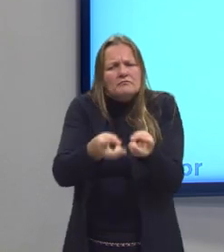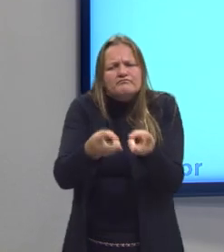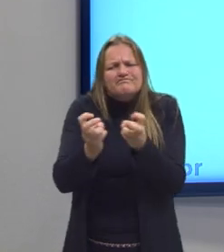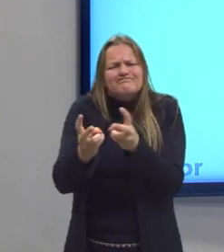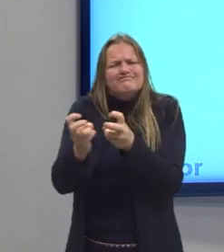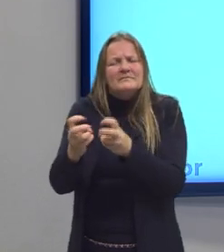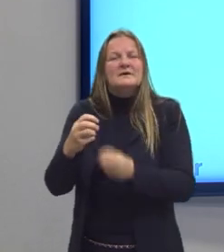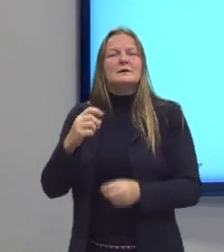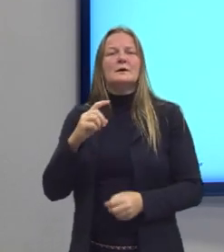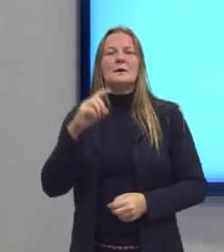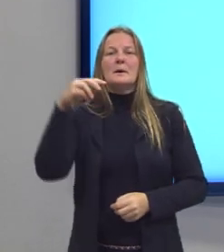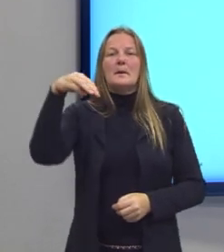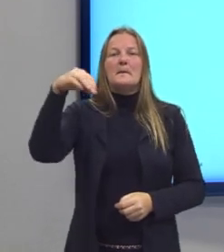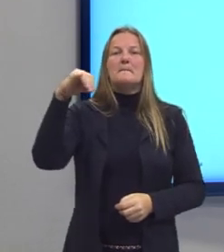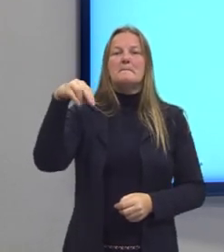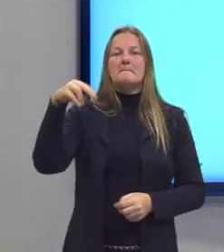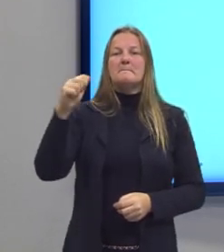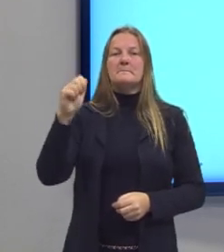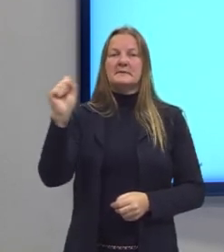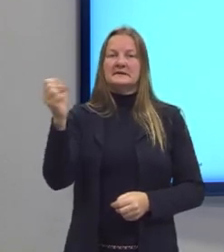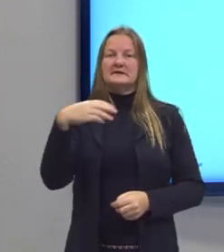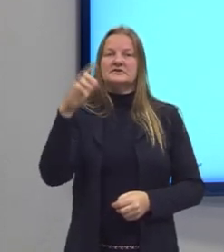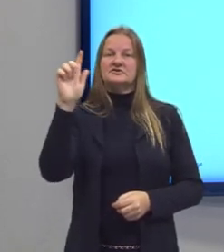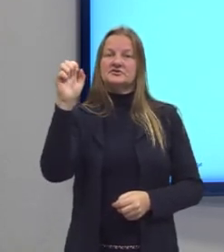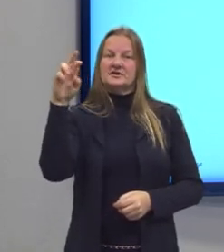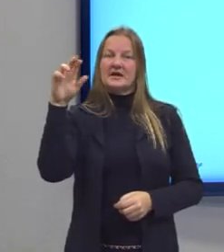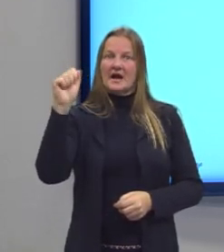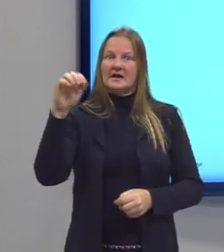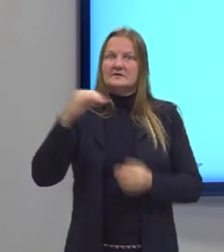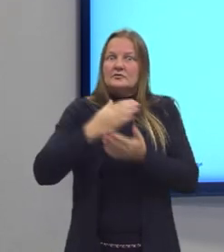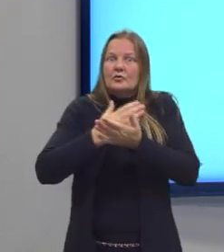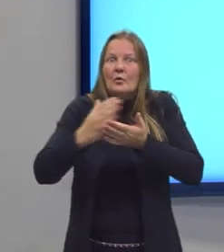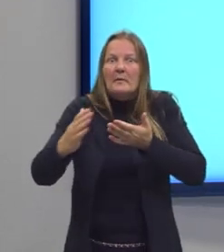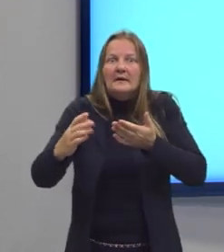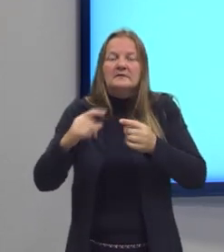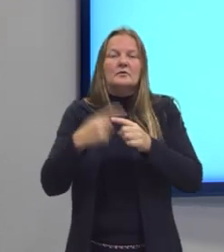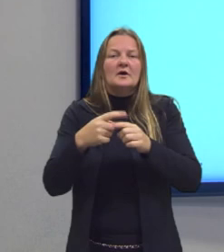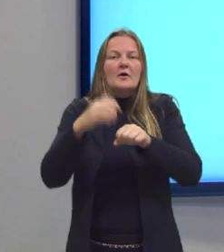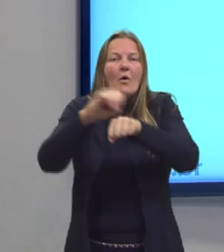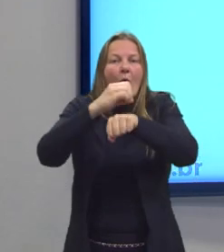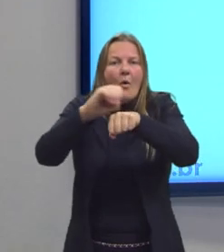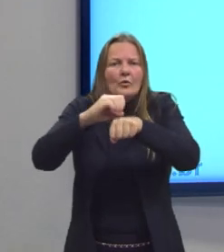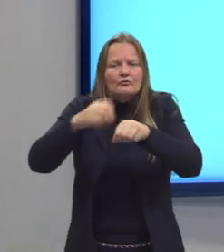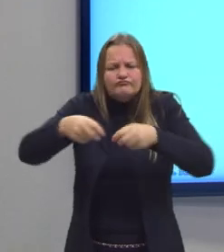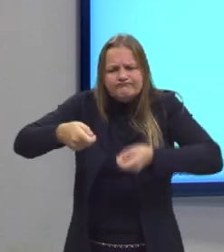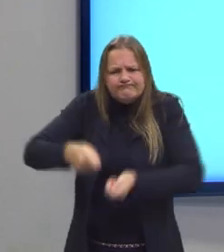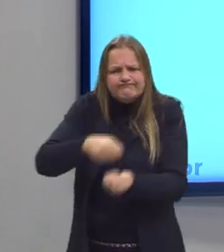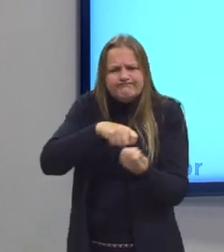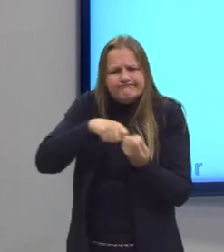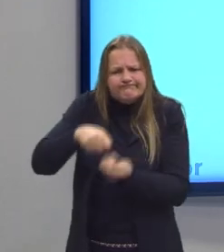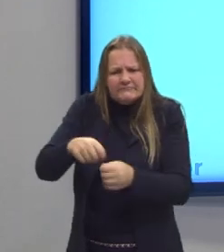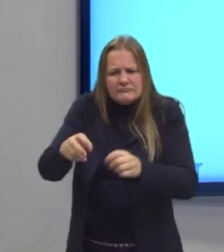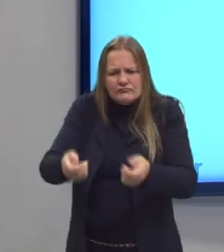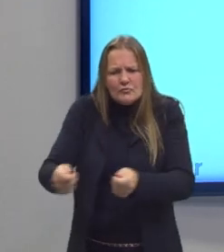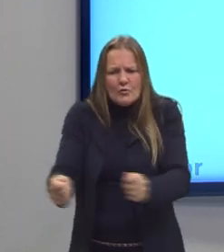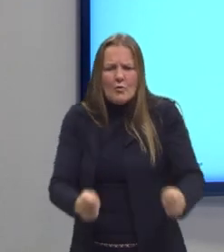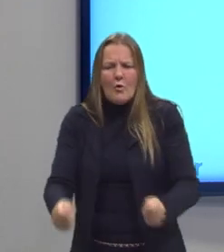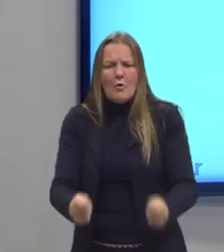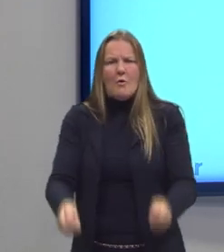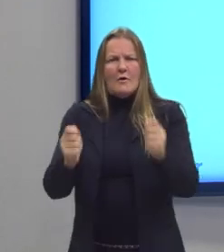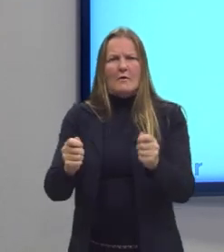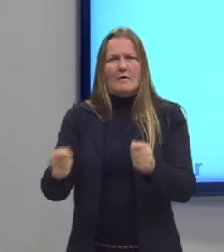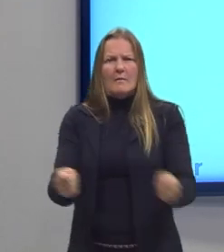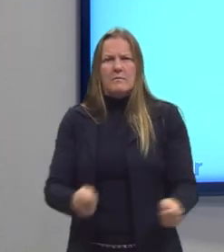Gerais. Por que a urbanização? As pessoas que trabalhavam no ouro, nas minas, não tinham como produzir